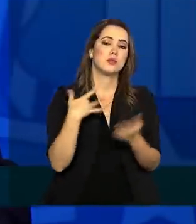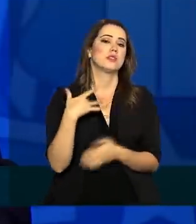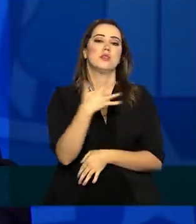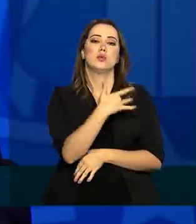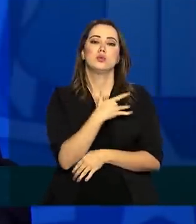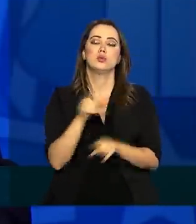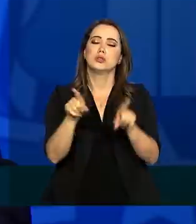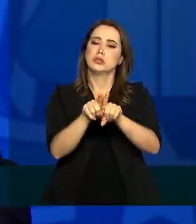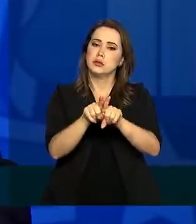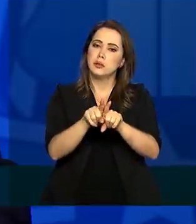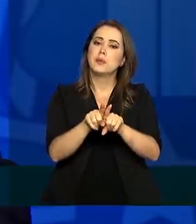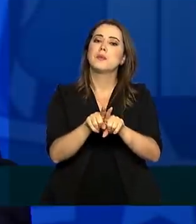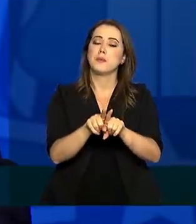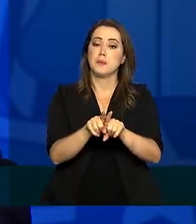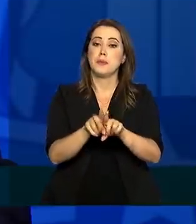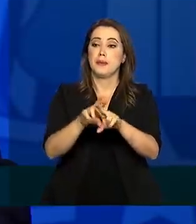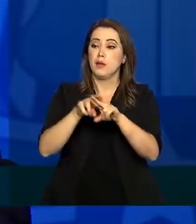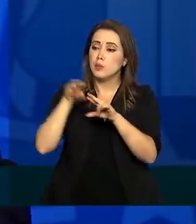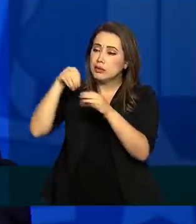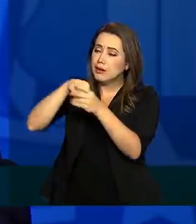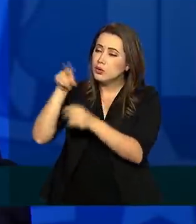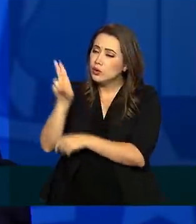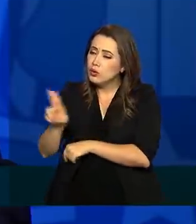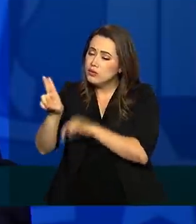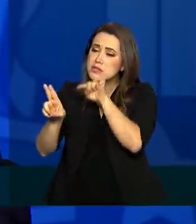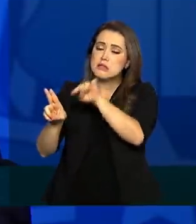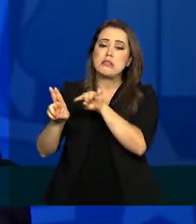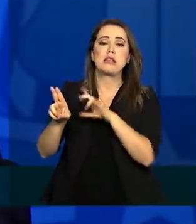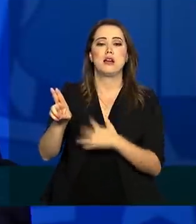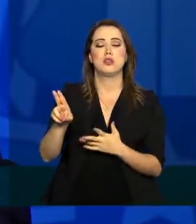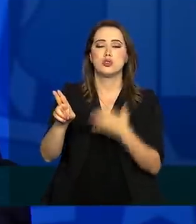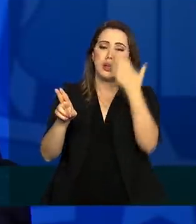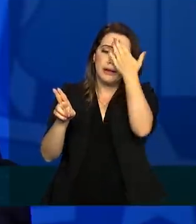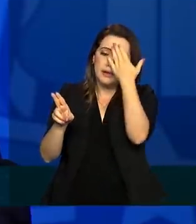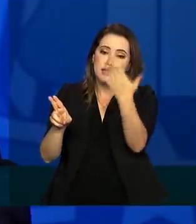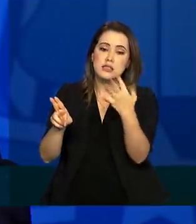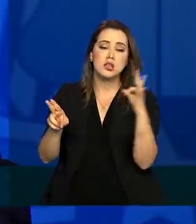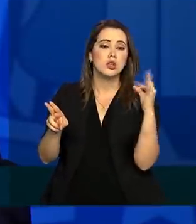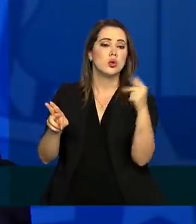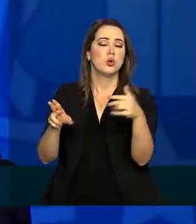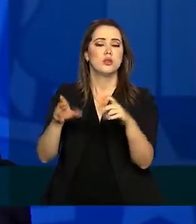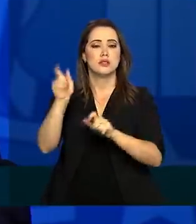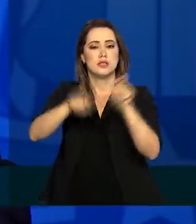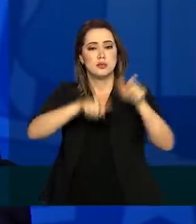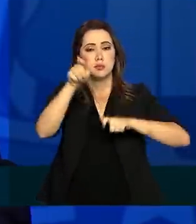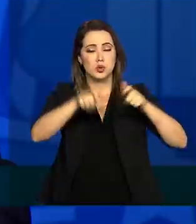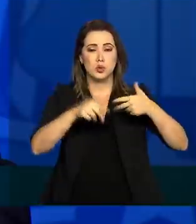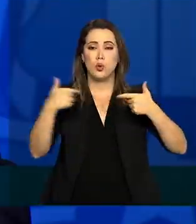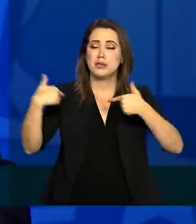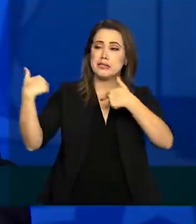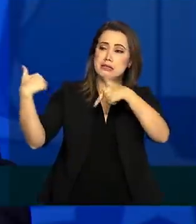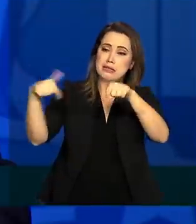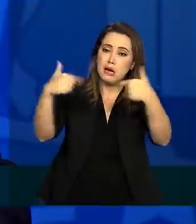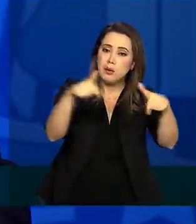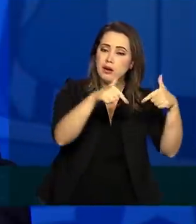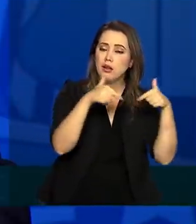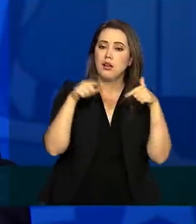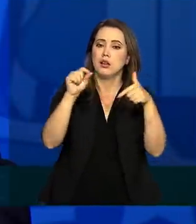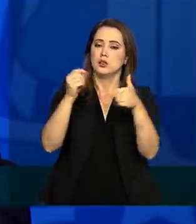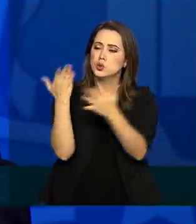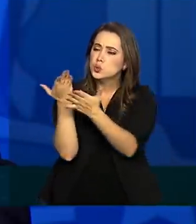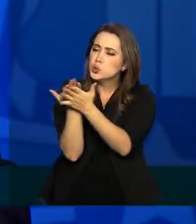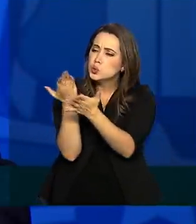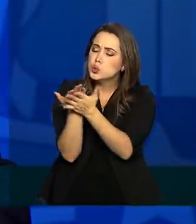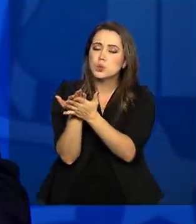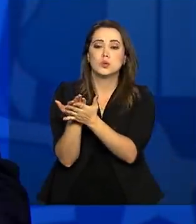e, por meio dela, agradecer todas as pessoas que estiveram envolvidas direta ou indiretamente com o